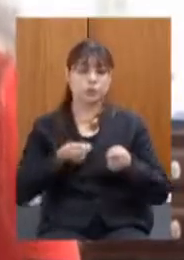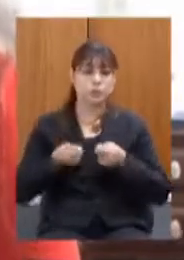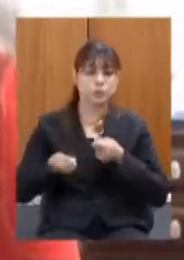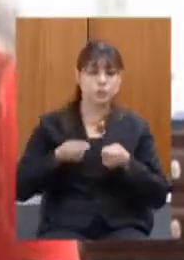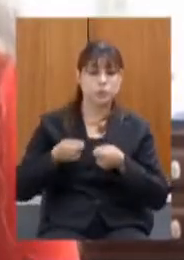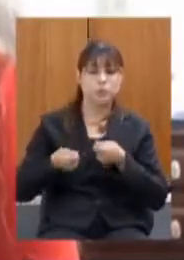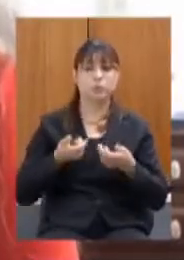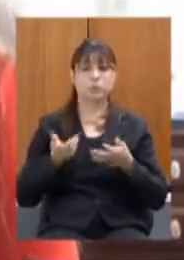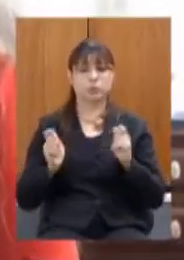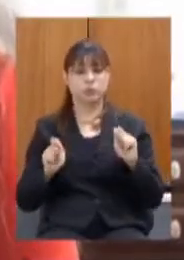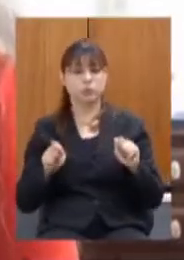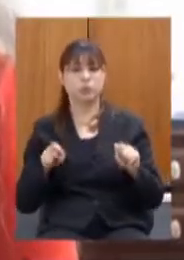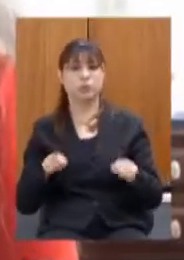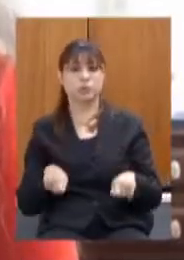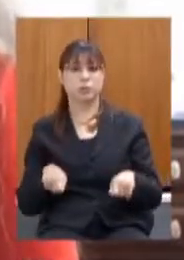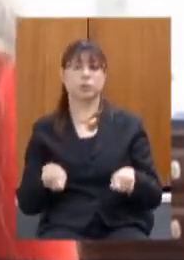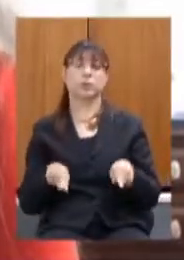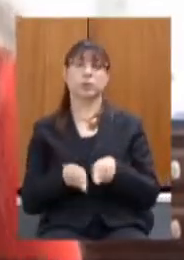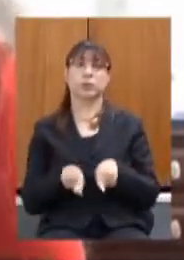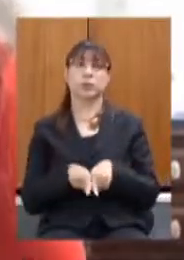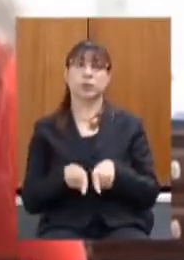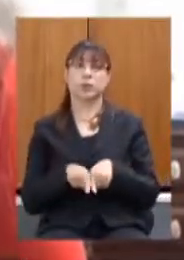possibilitando inclusive